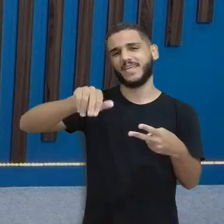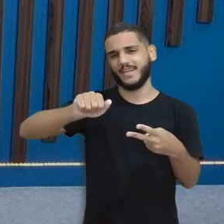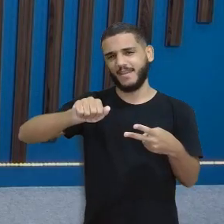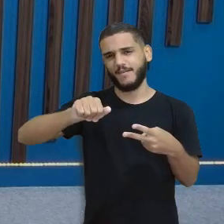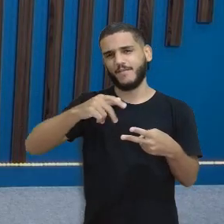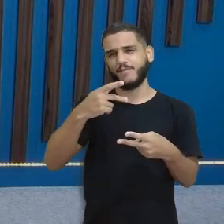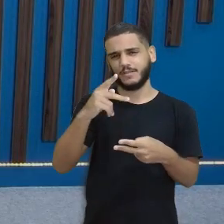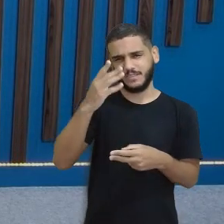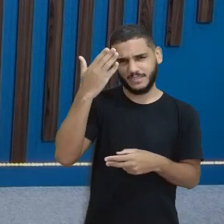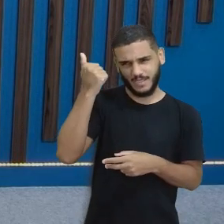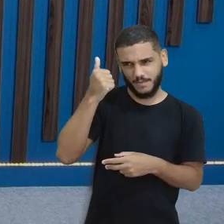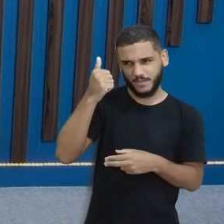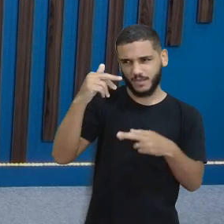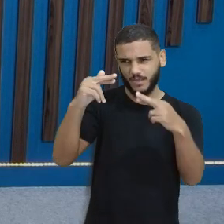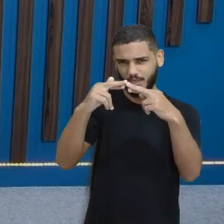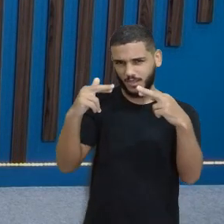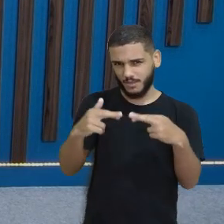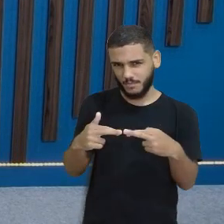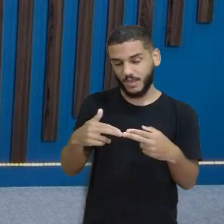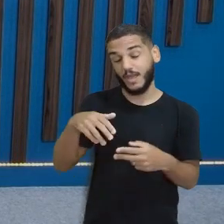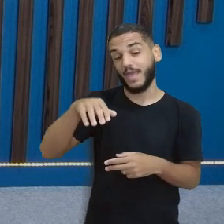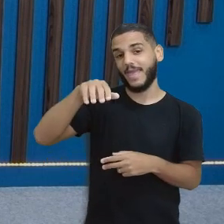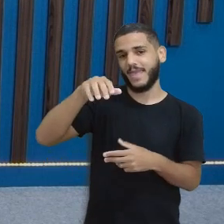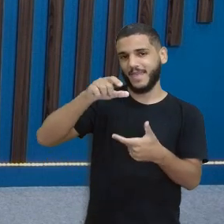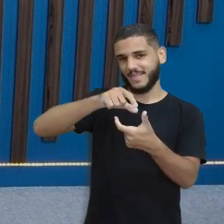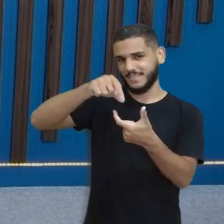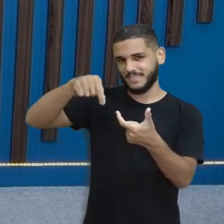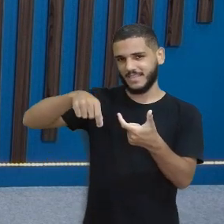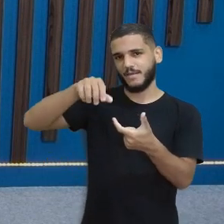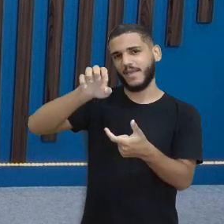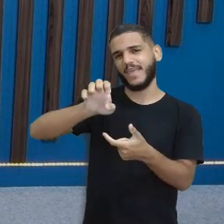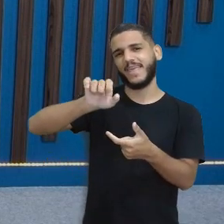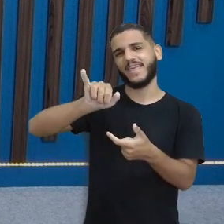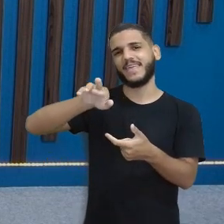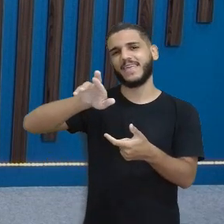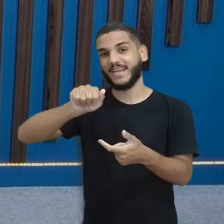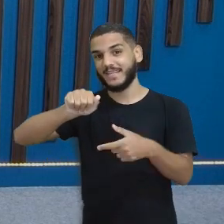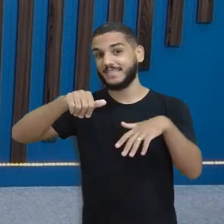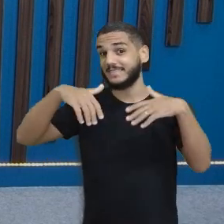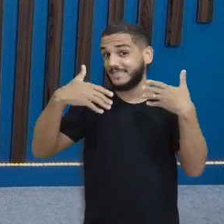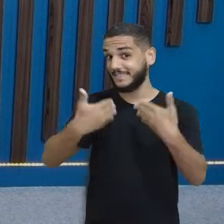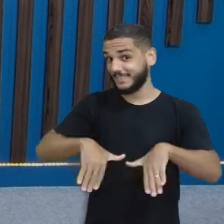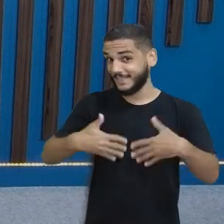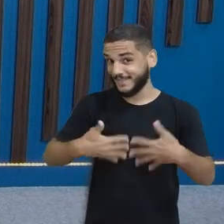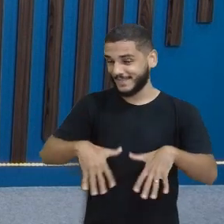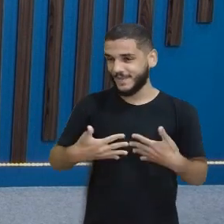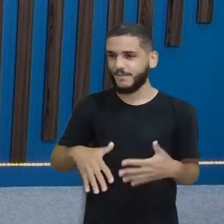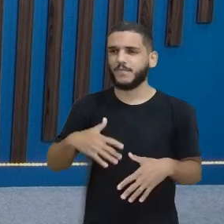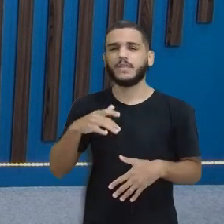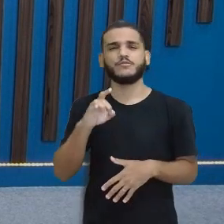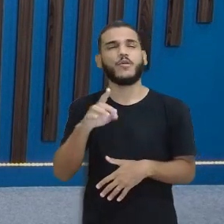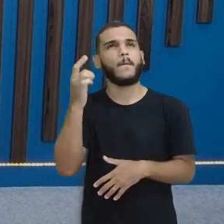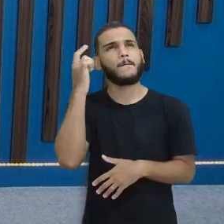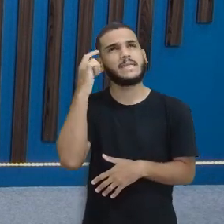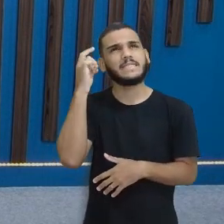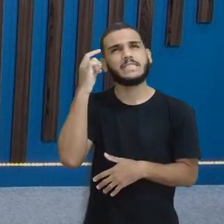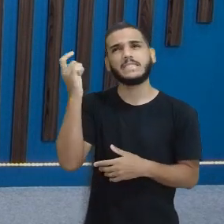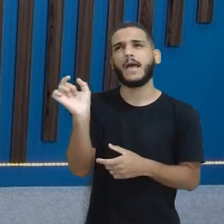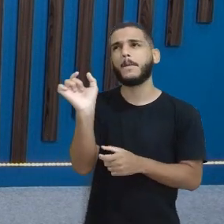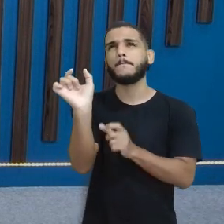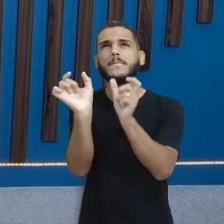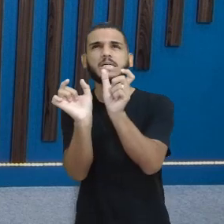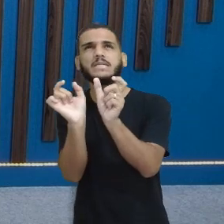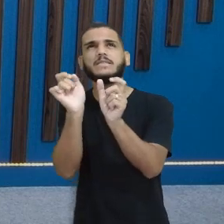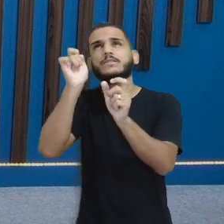uma que rima com Eira? Porque o final é eira, não é isso? Isso Então, está vendo? É só a gente pensar nas palavras e